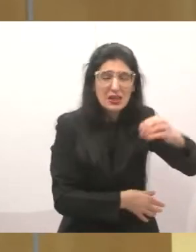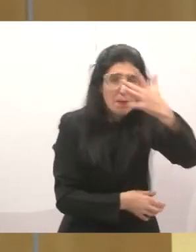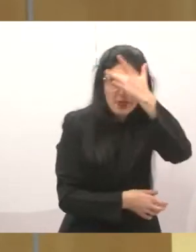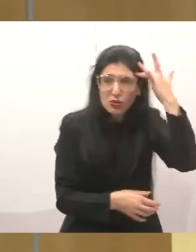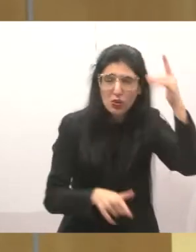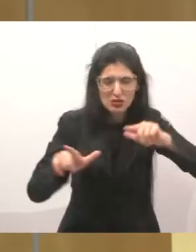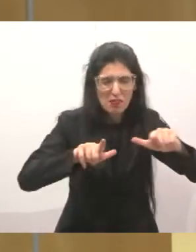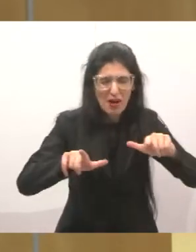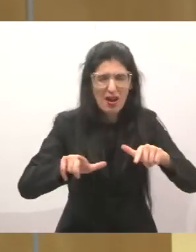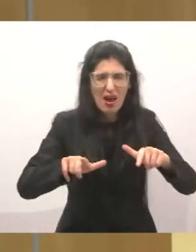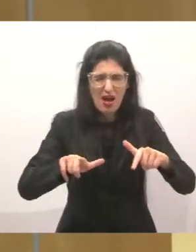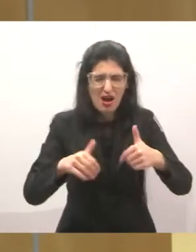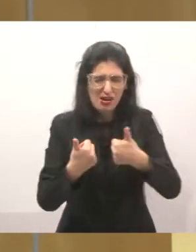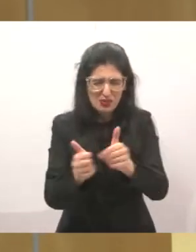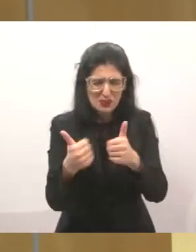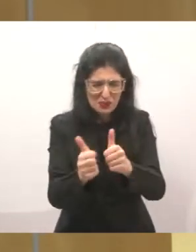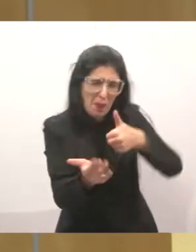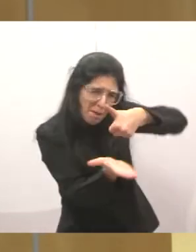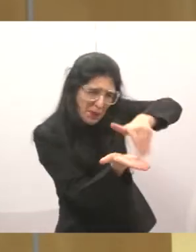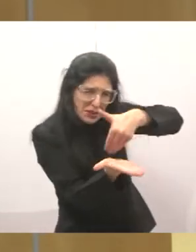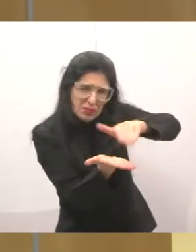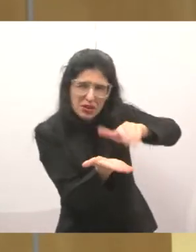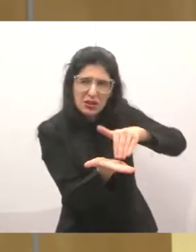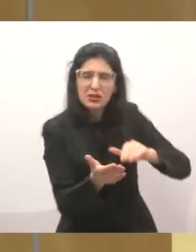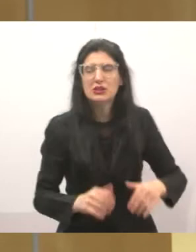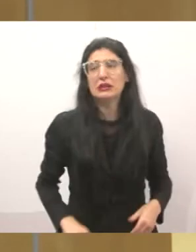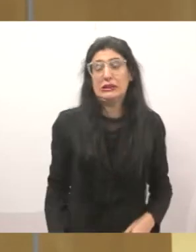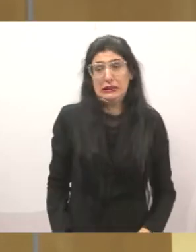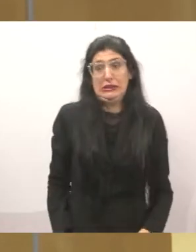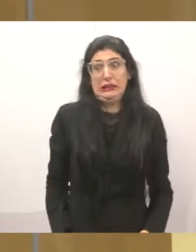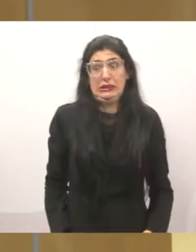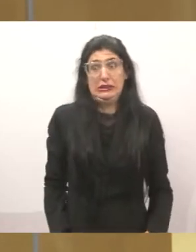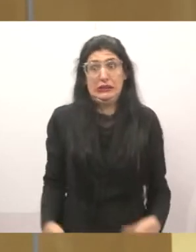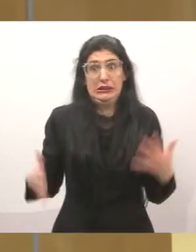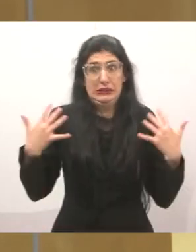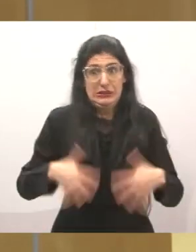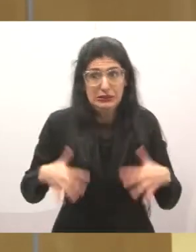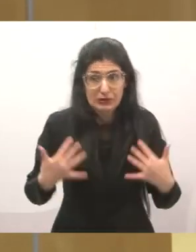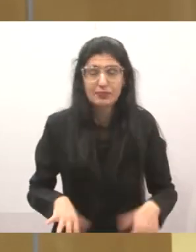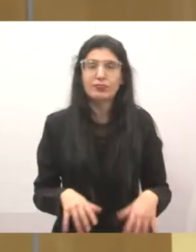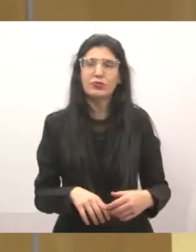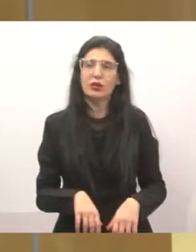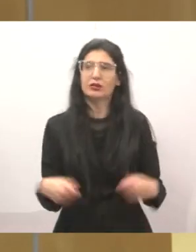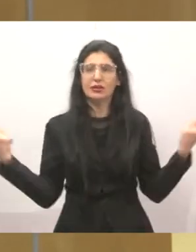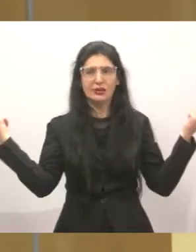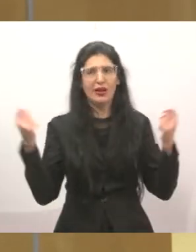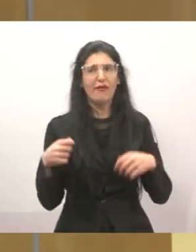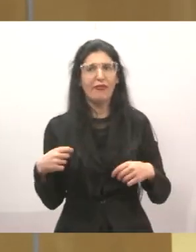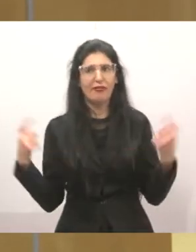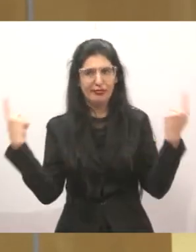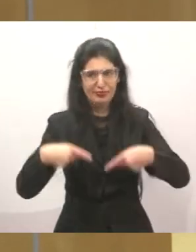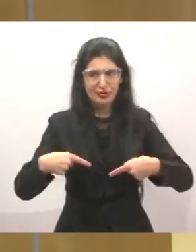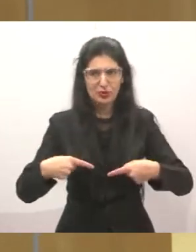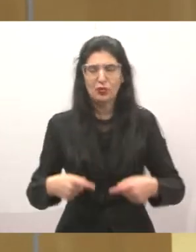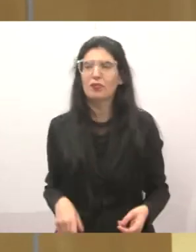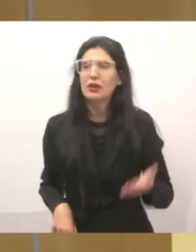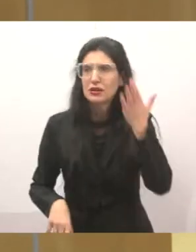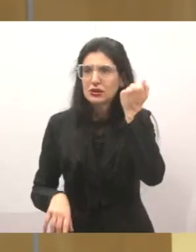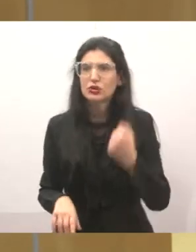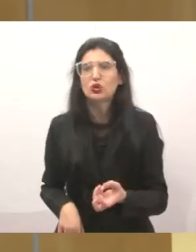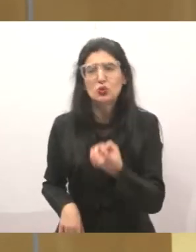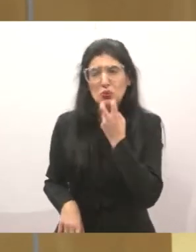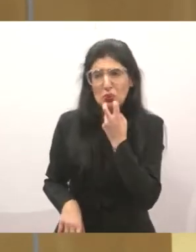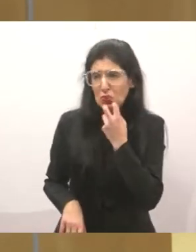Isso é inadmissível. E aí a gente sempre faz um desafio aqui, se você for em Sorocaba hoje, não tem cobrador, e a passagem em